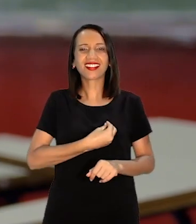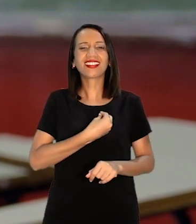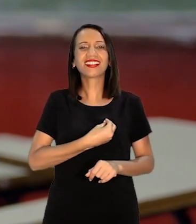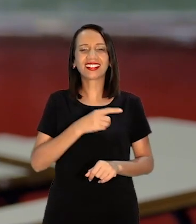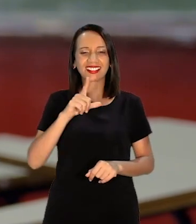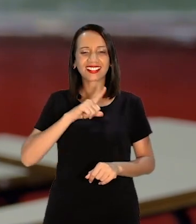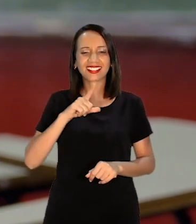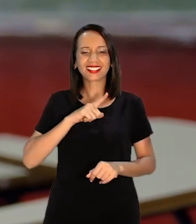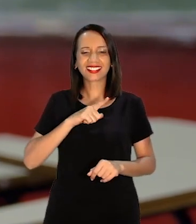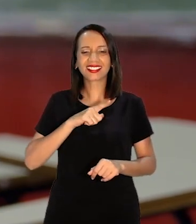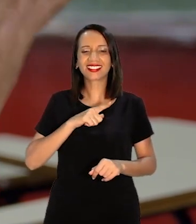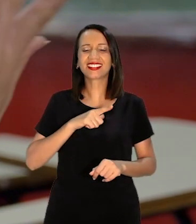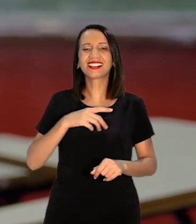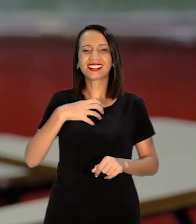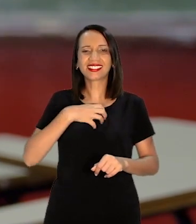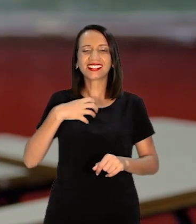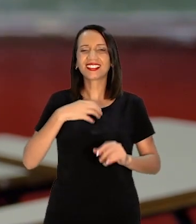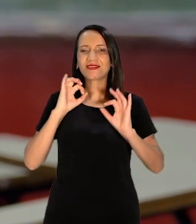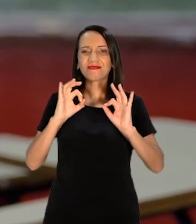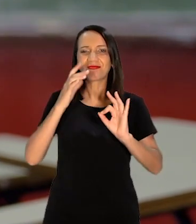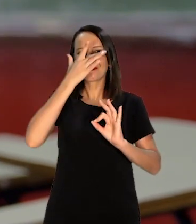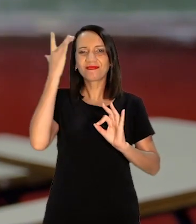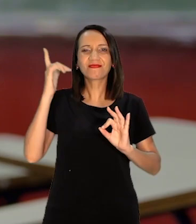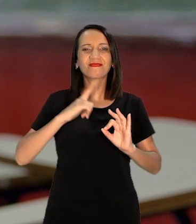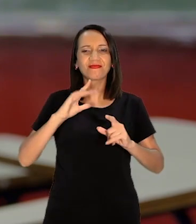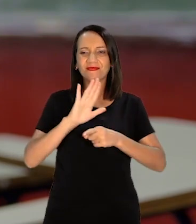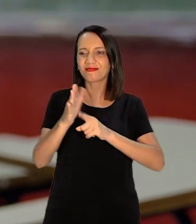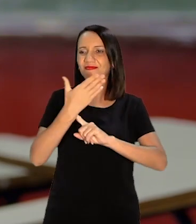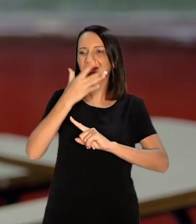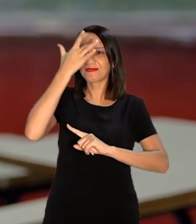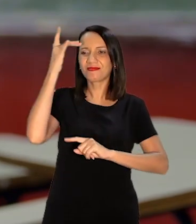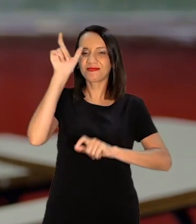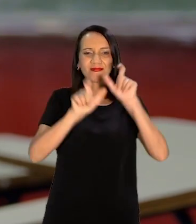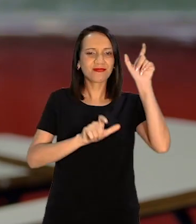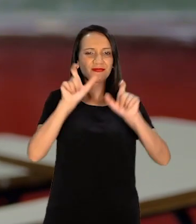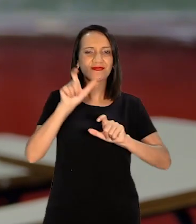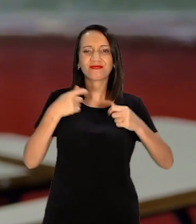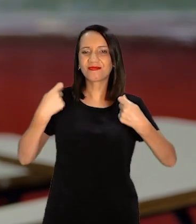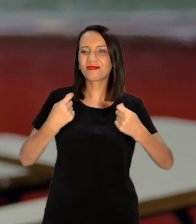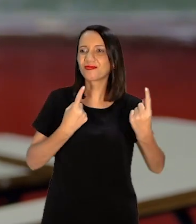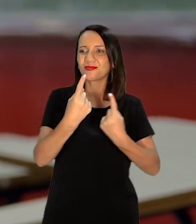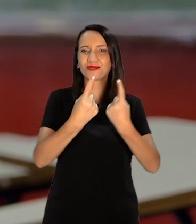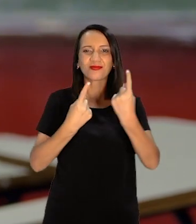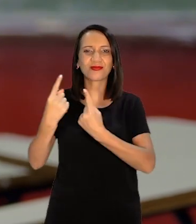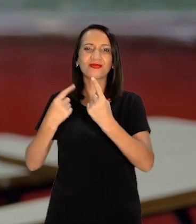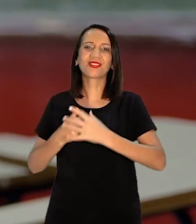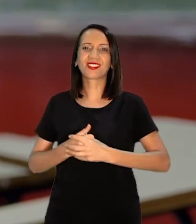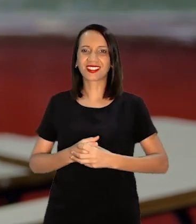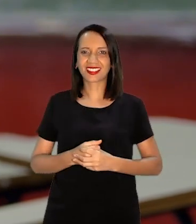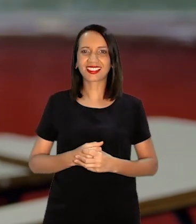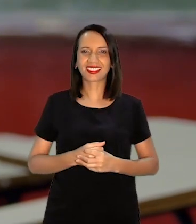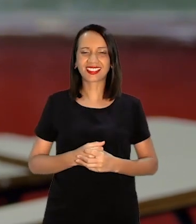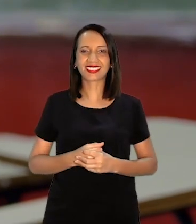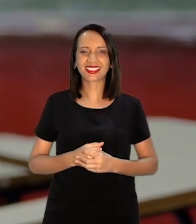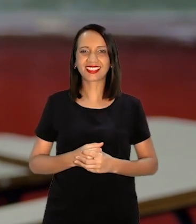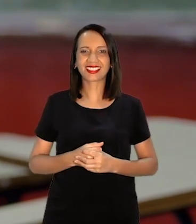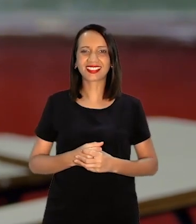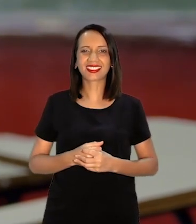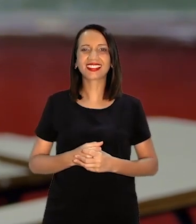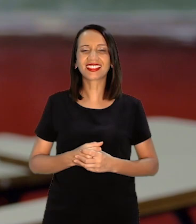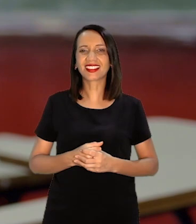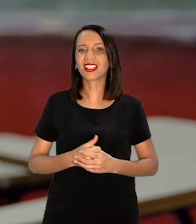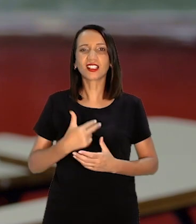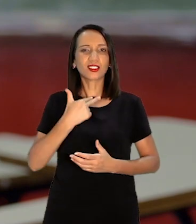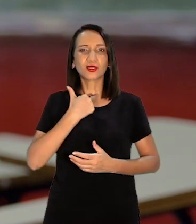O pessoas E com pessoas pessoas A gente precisa do outro Nada